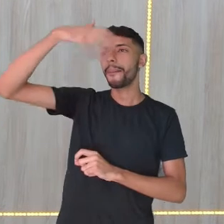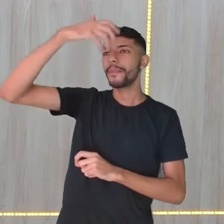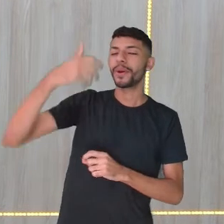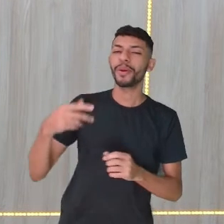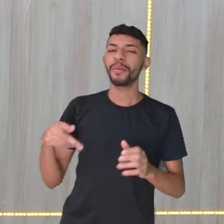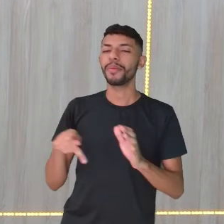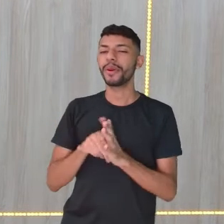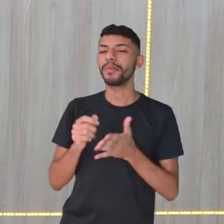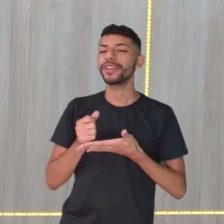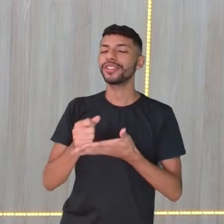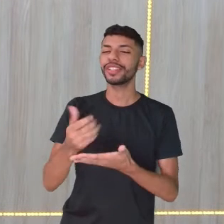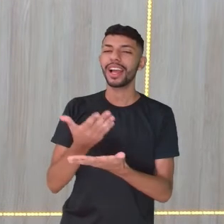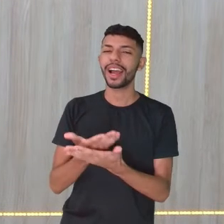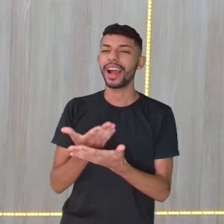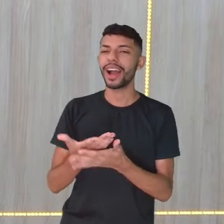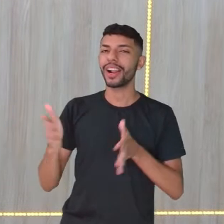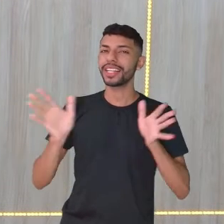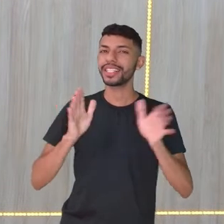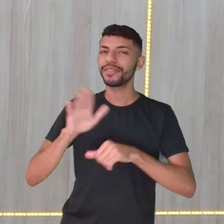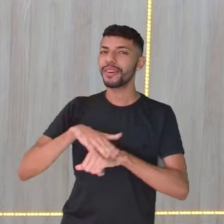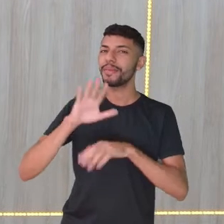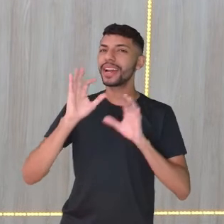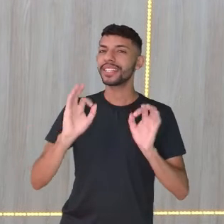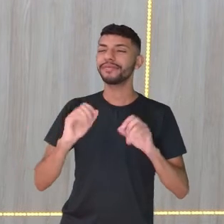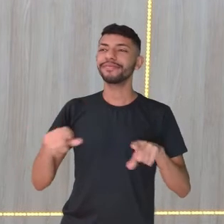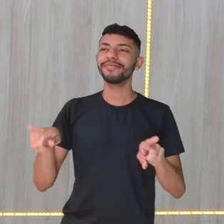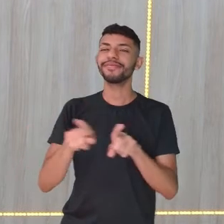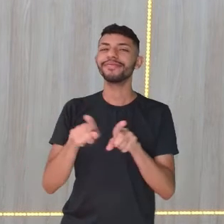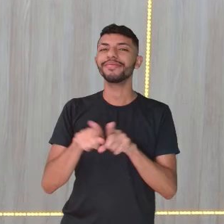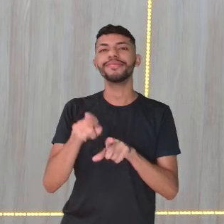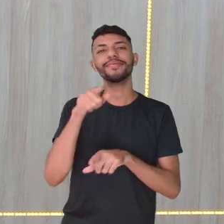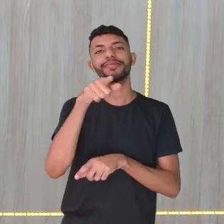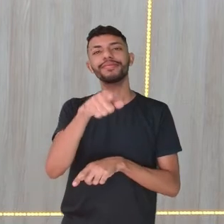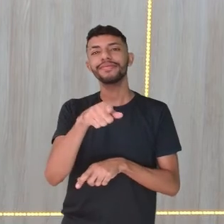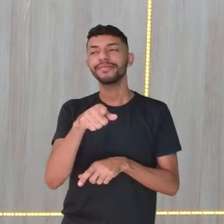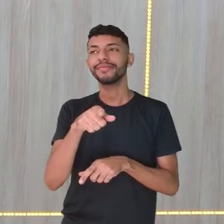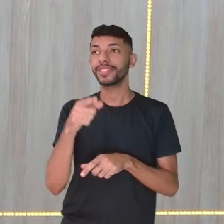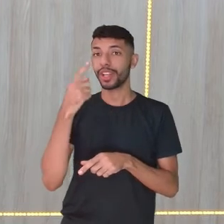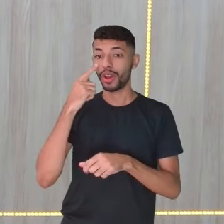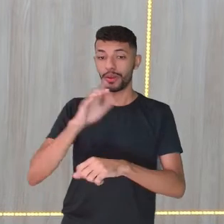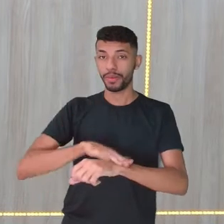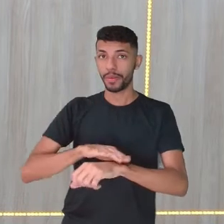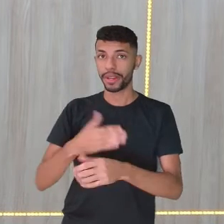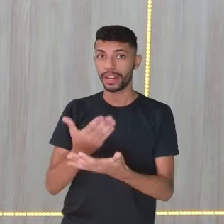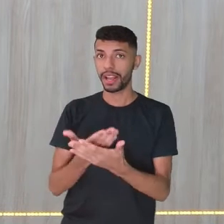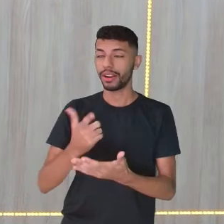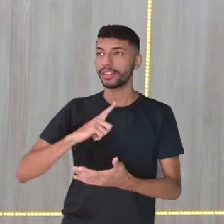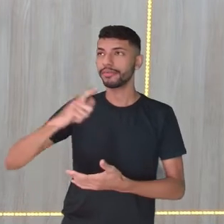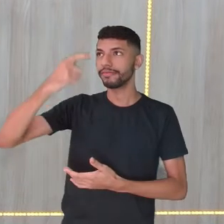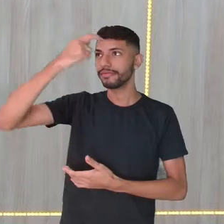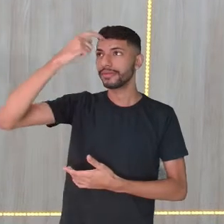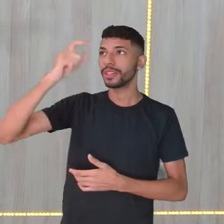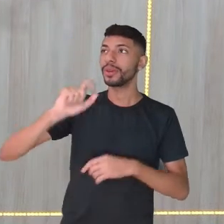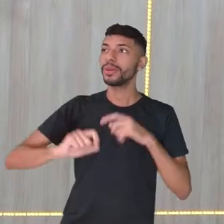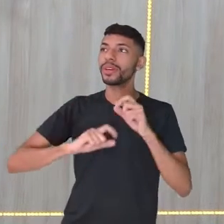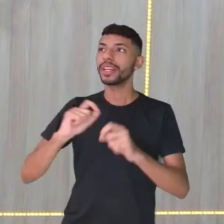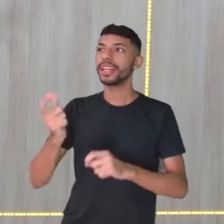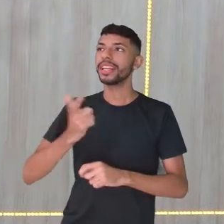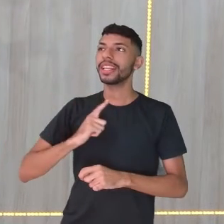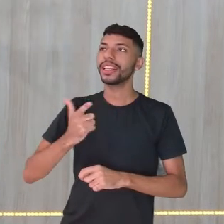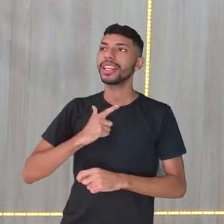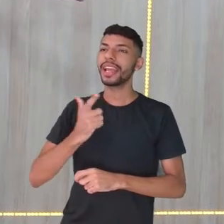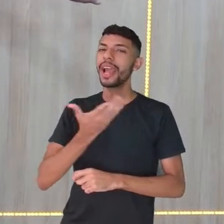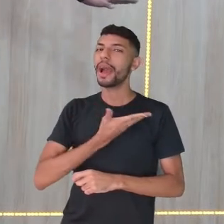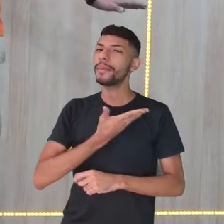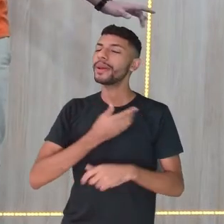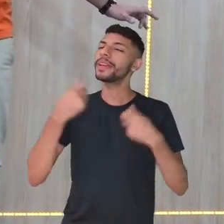mais acessível possível e também para você, enquanto está rolando a aula, ter consciência de que tem coleguinhas que